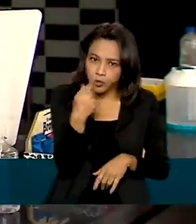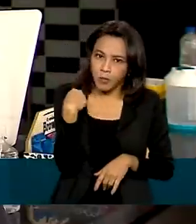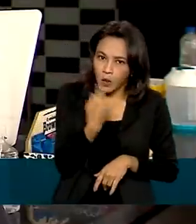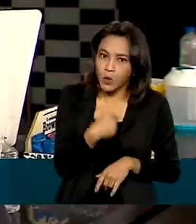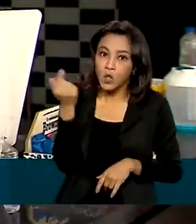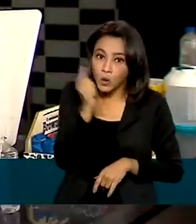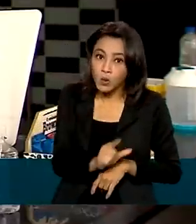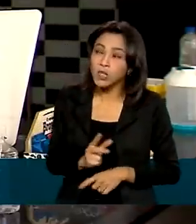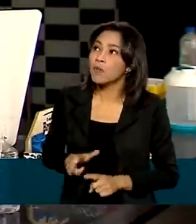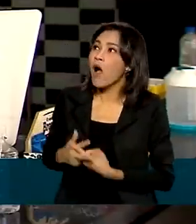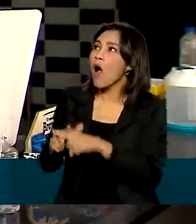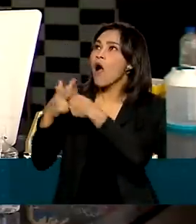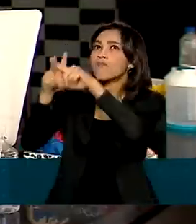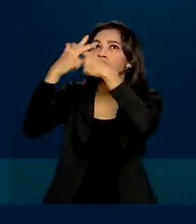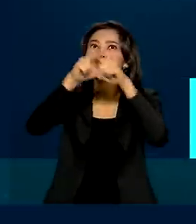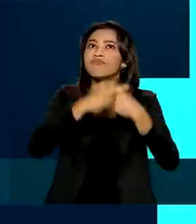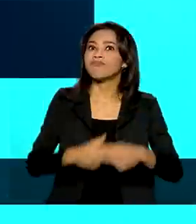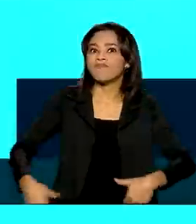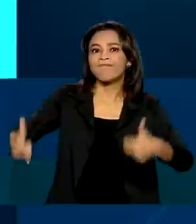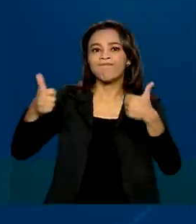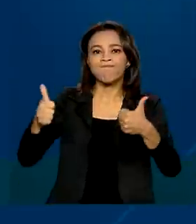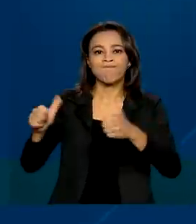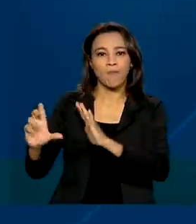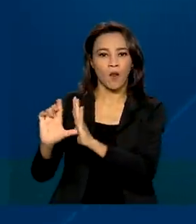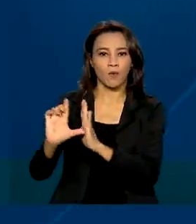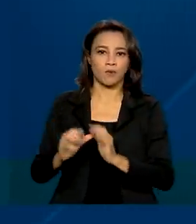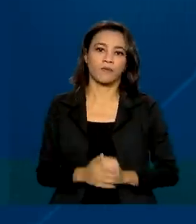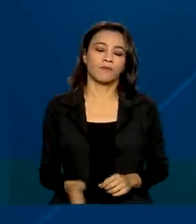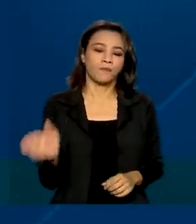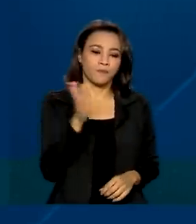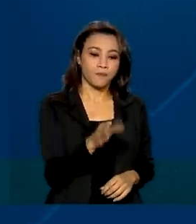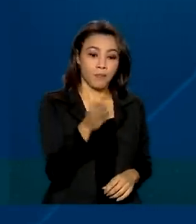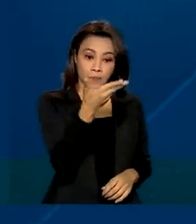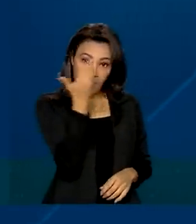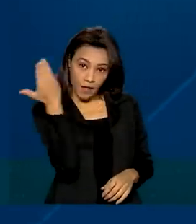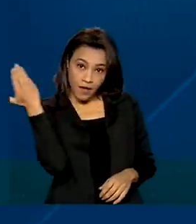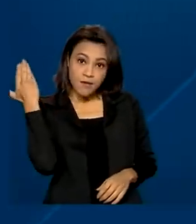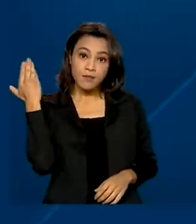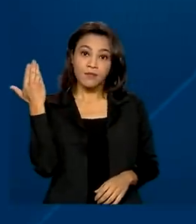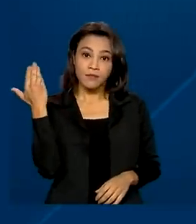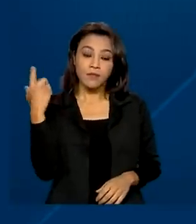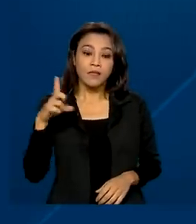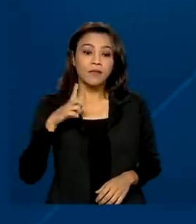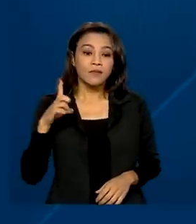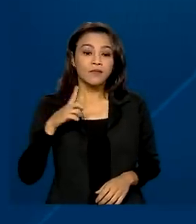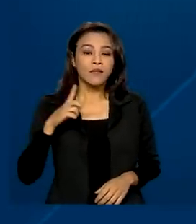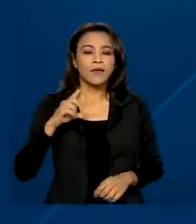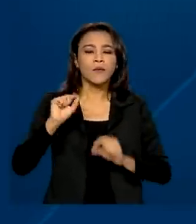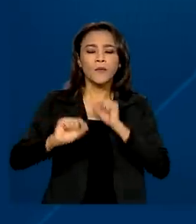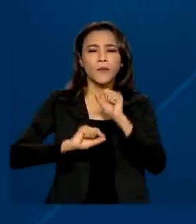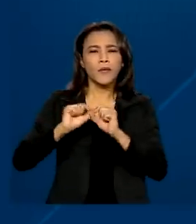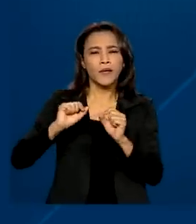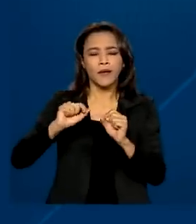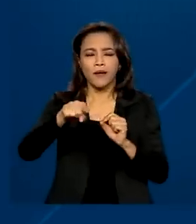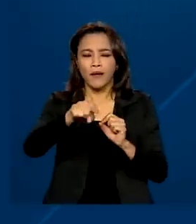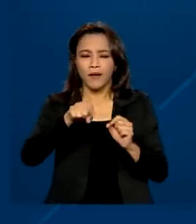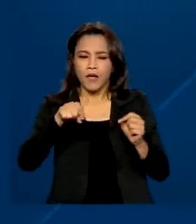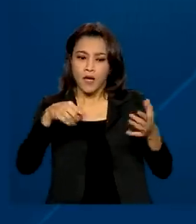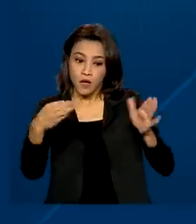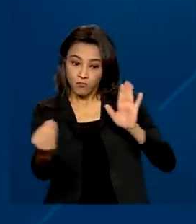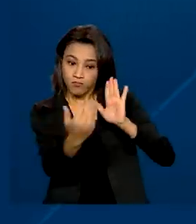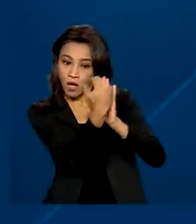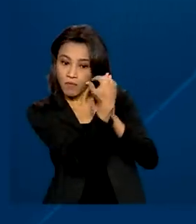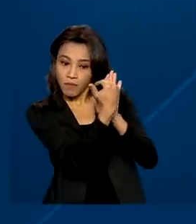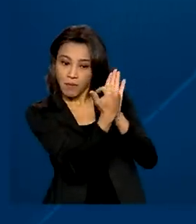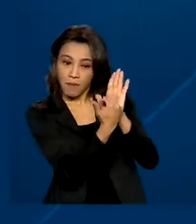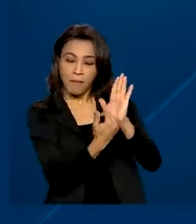gente conseguiu reformar bacana a nossa loja aqui. O Crédito Brasil Empreendedor dispensa todos os agentes financeiros do programa